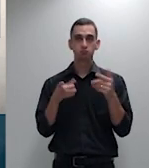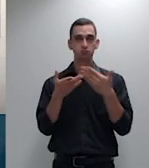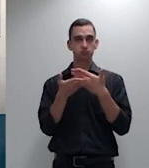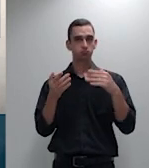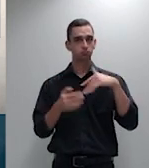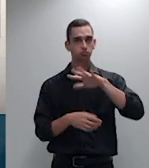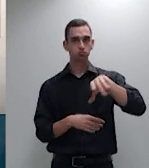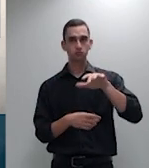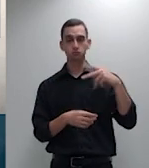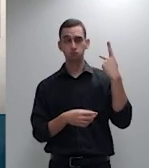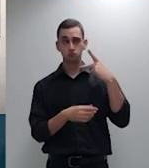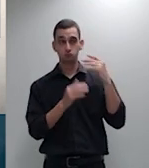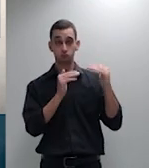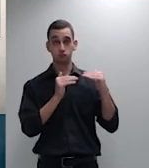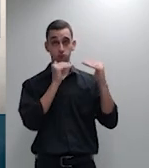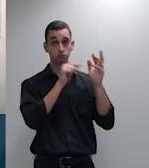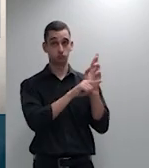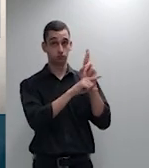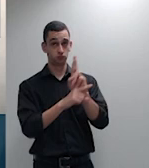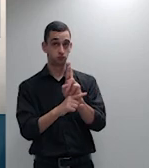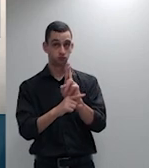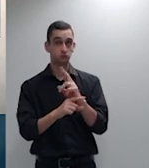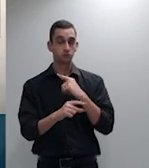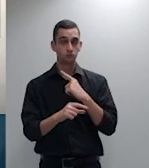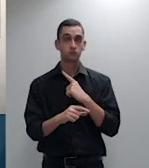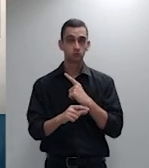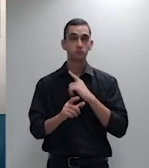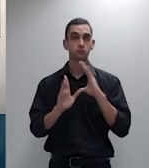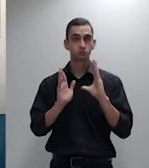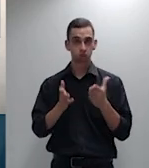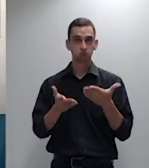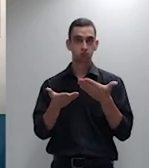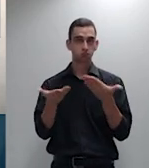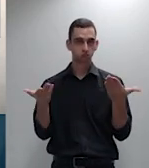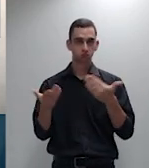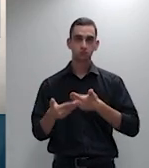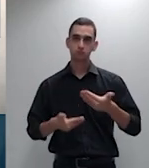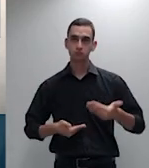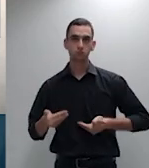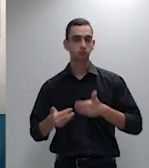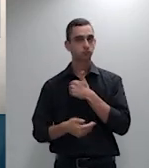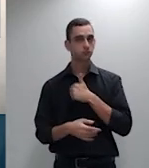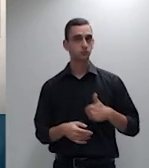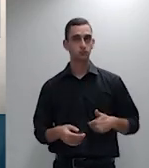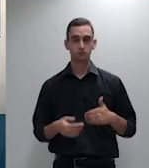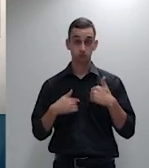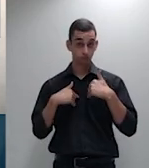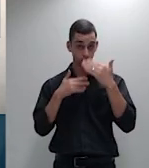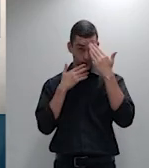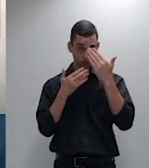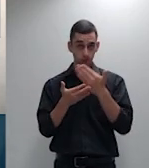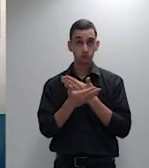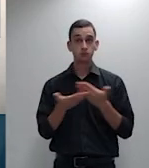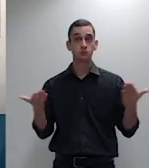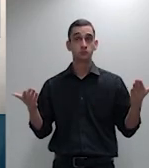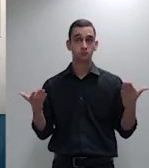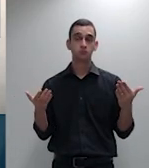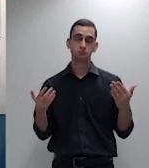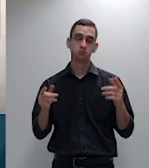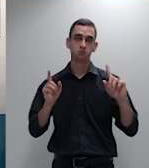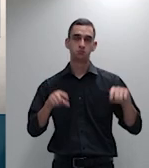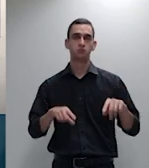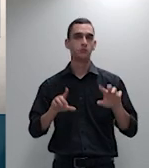funcionários enfim eu agradeço poder falar pela Fenda Saúde nessa nesse momento